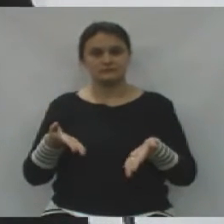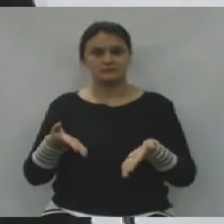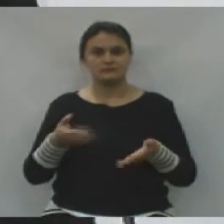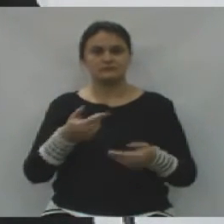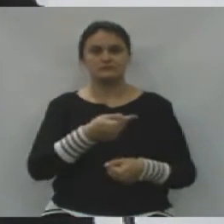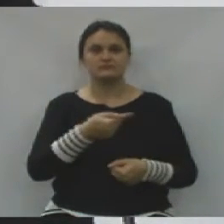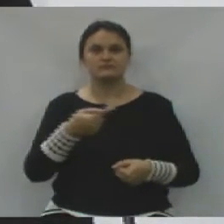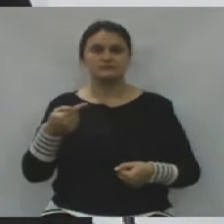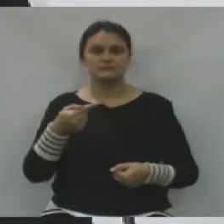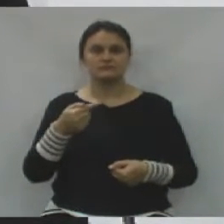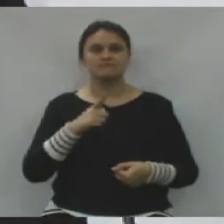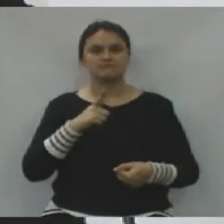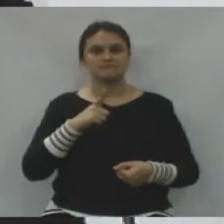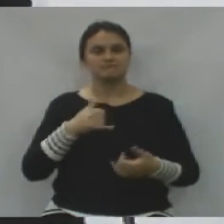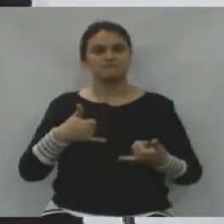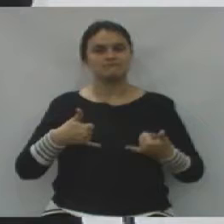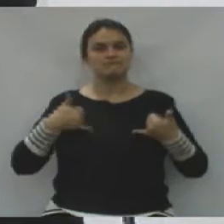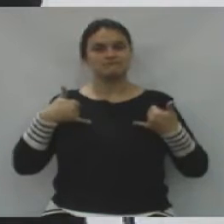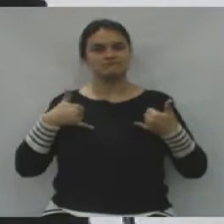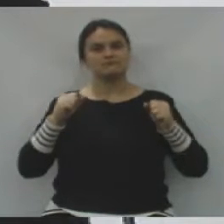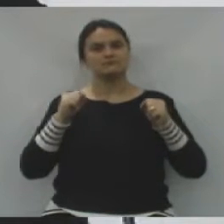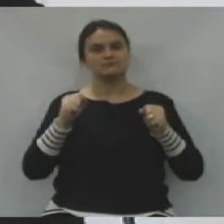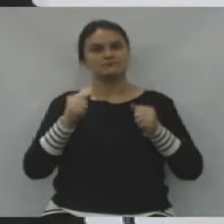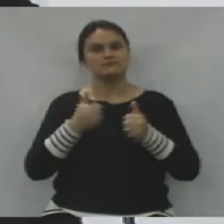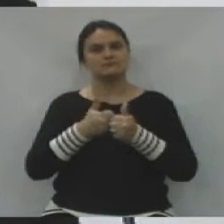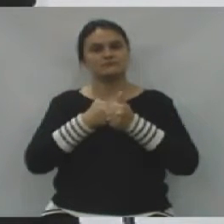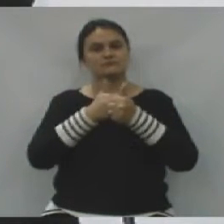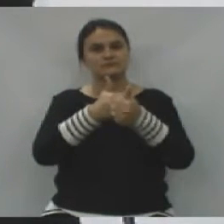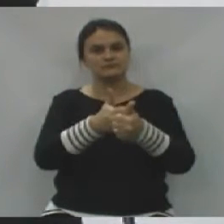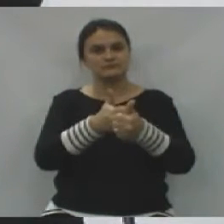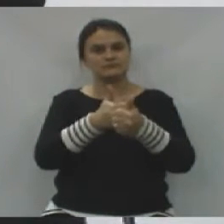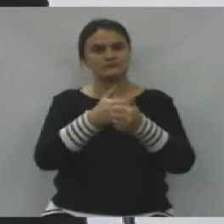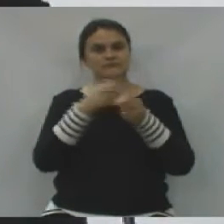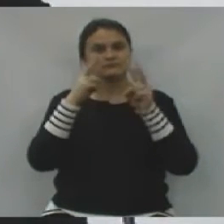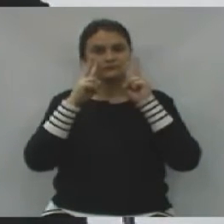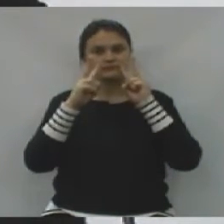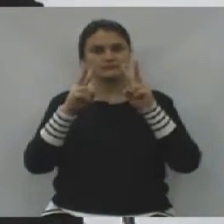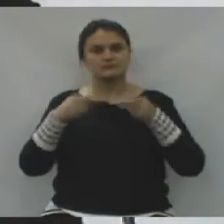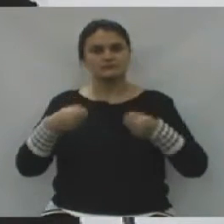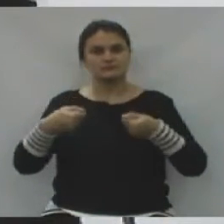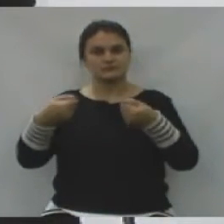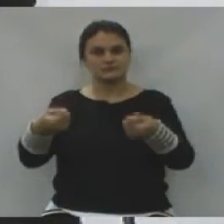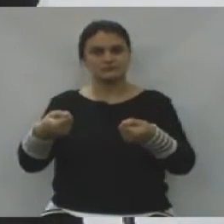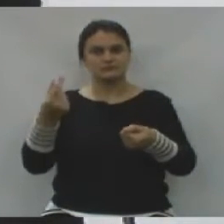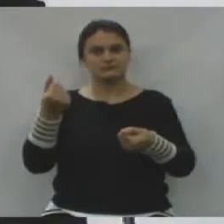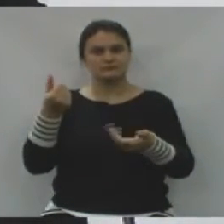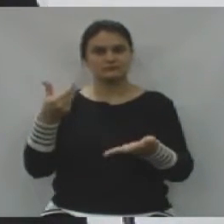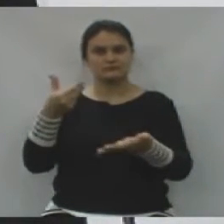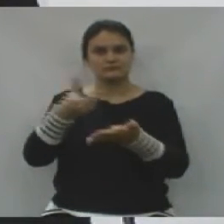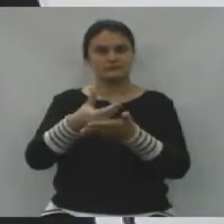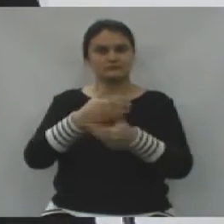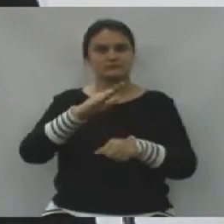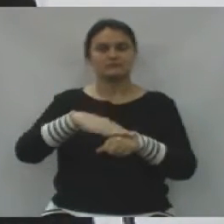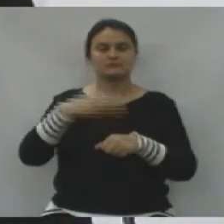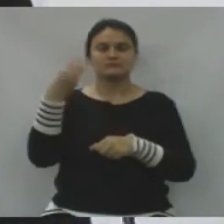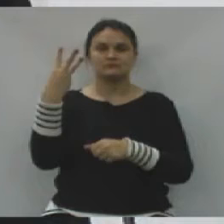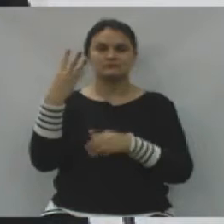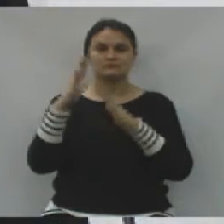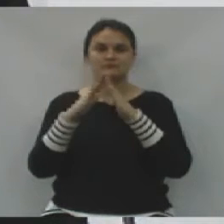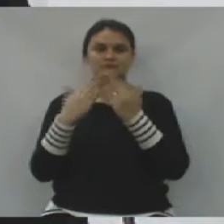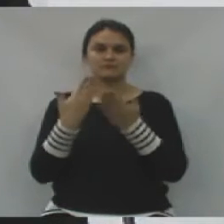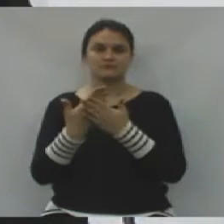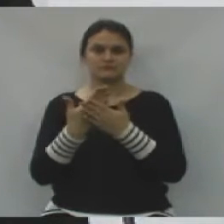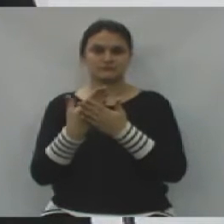nesta semana, tivemos a honra de poder acompanhar a entrega de verbas para mais três escolas,